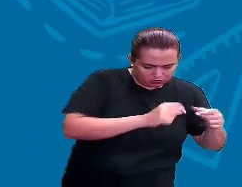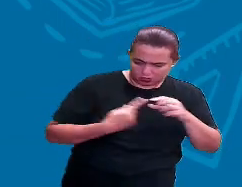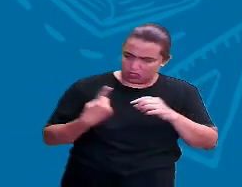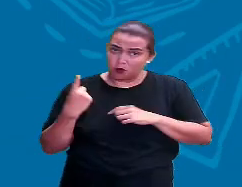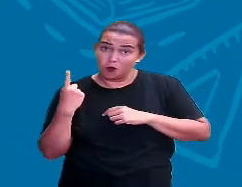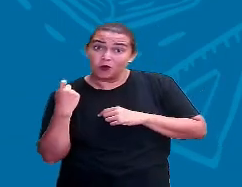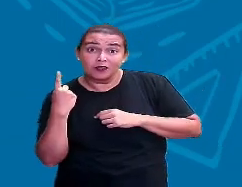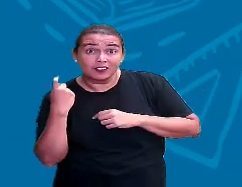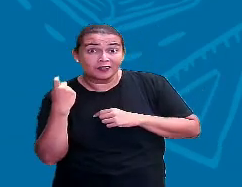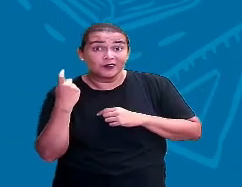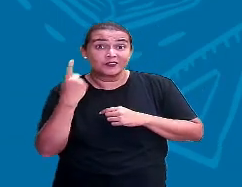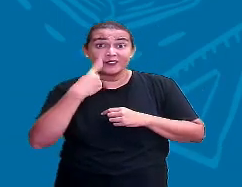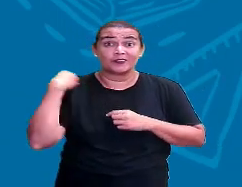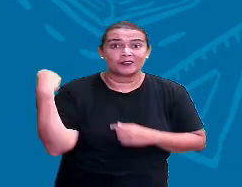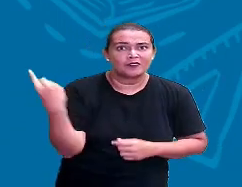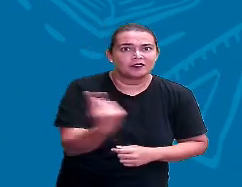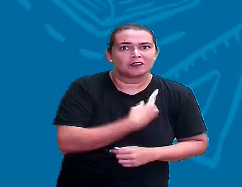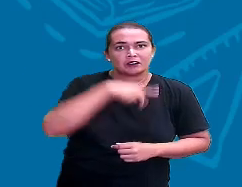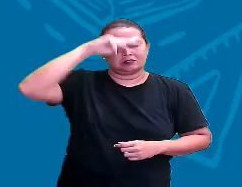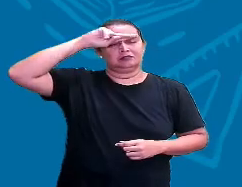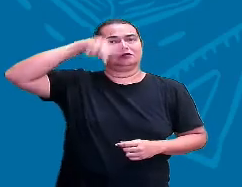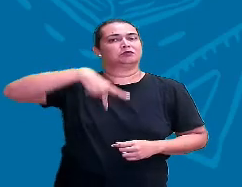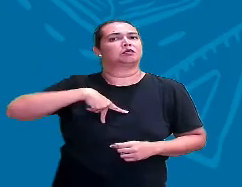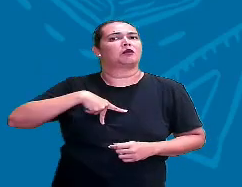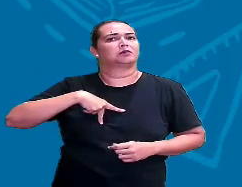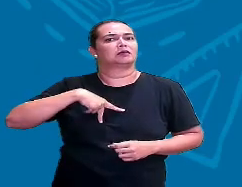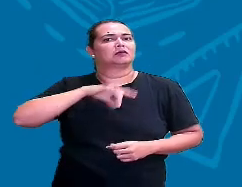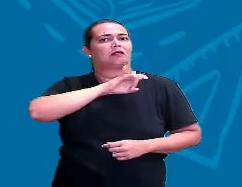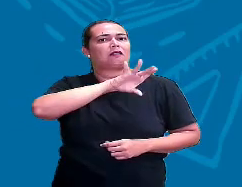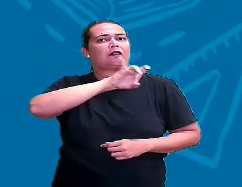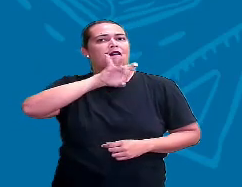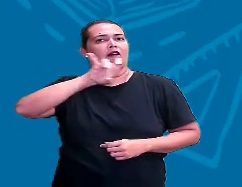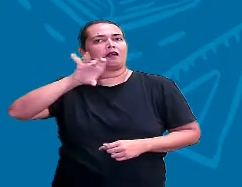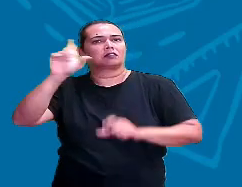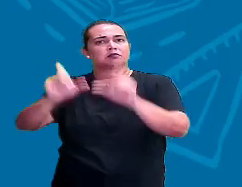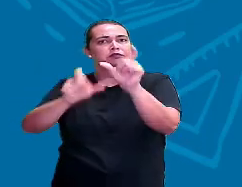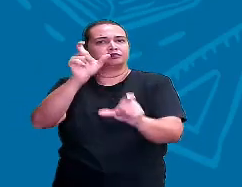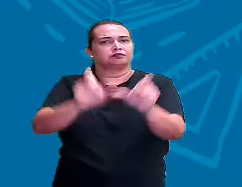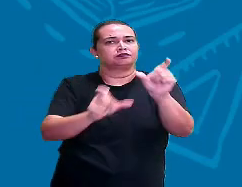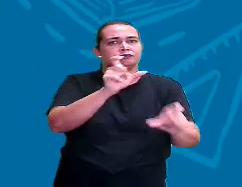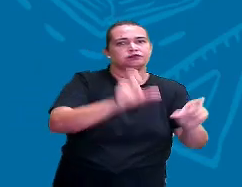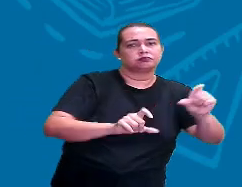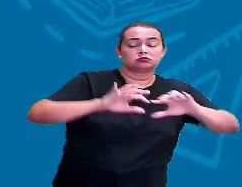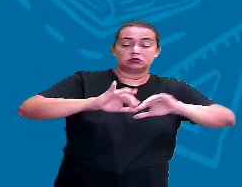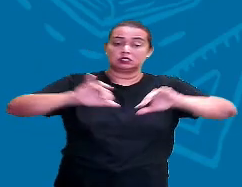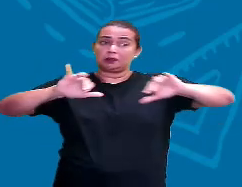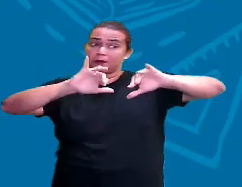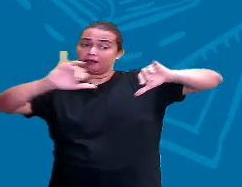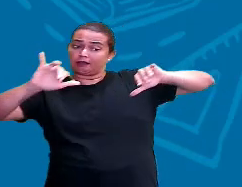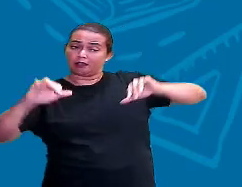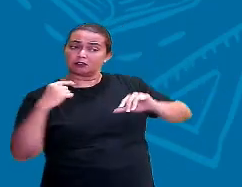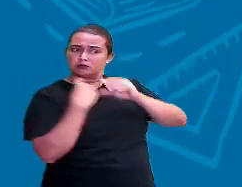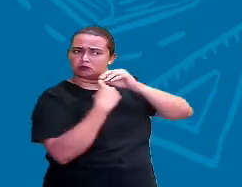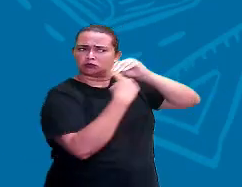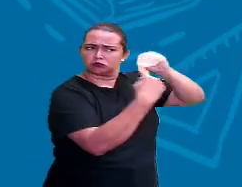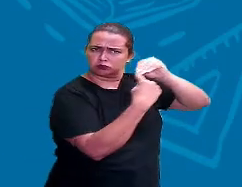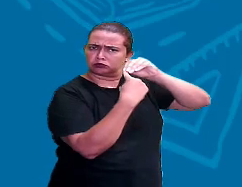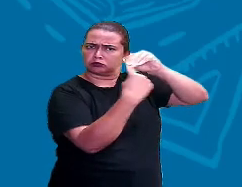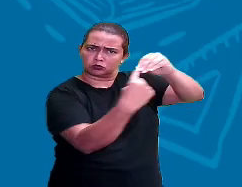e a nossa individualidade. Cada indivíduo separadamente, forma única.